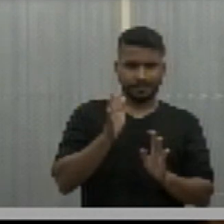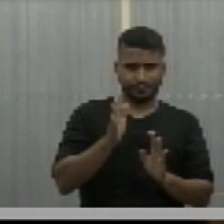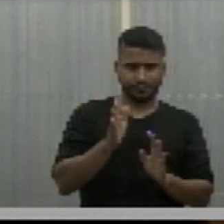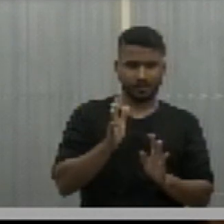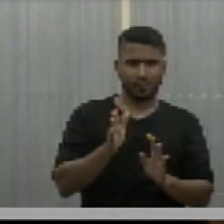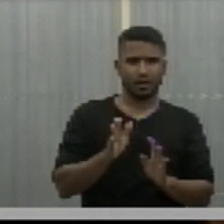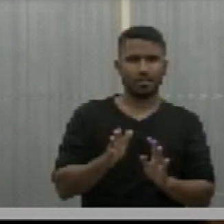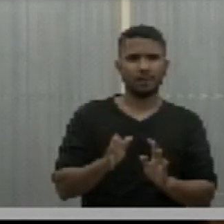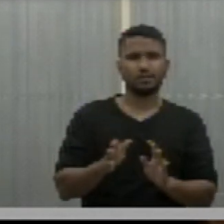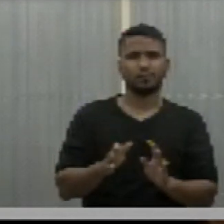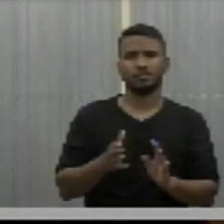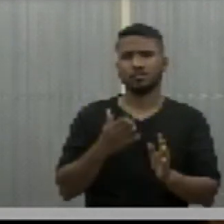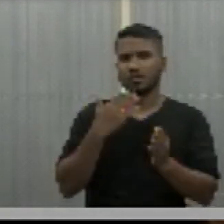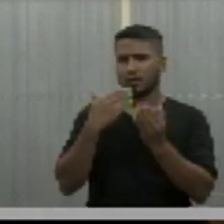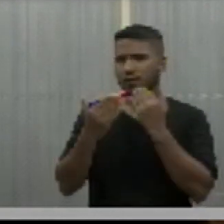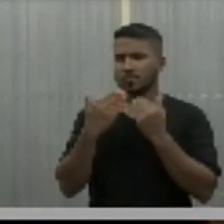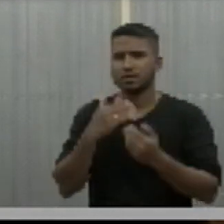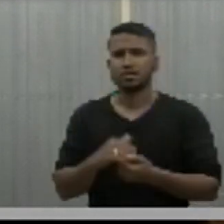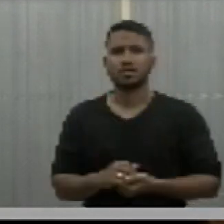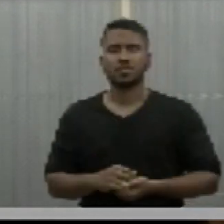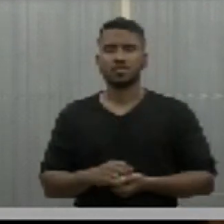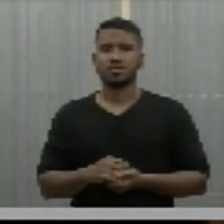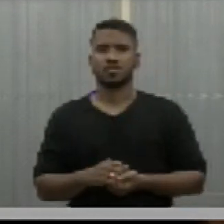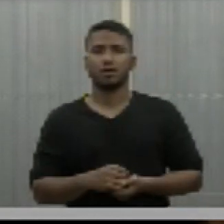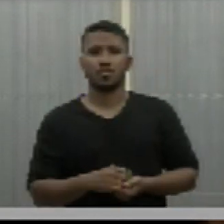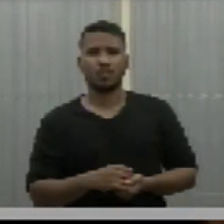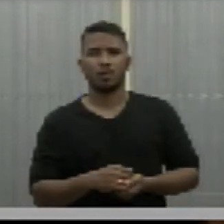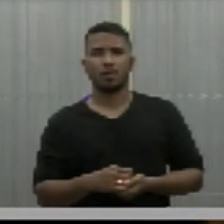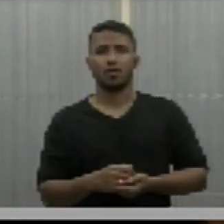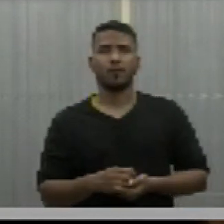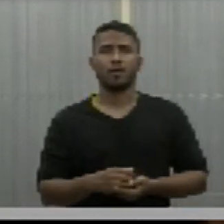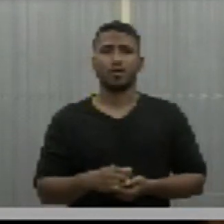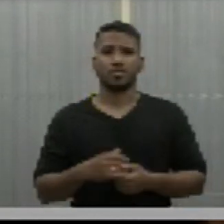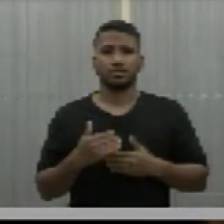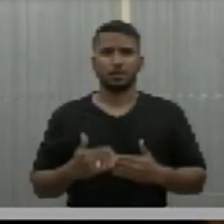conversei com o secretário de Saúde.